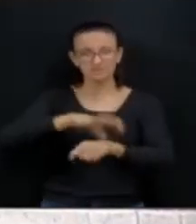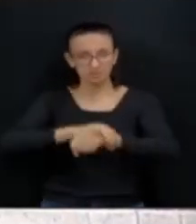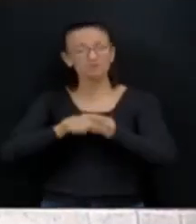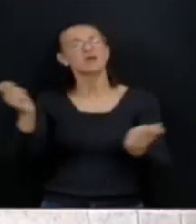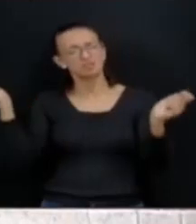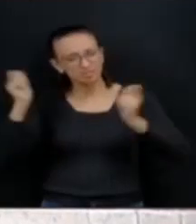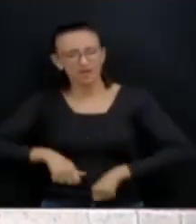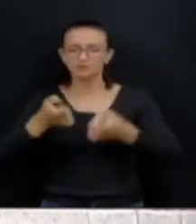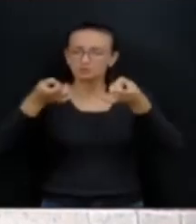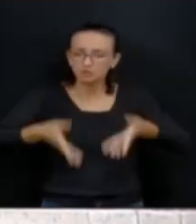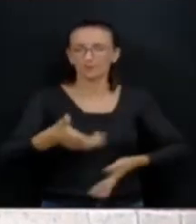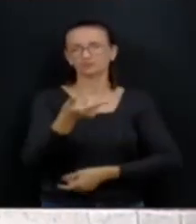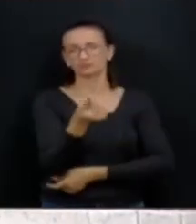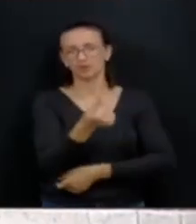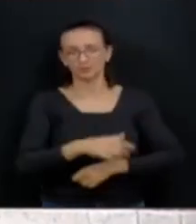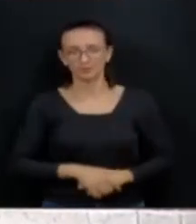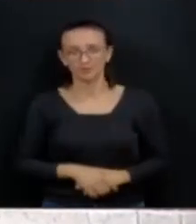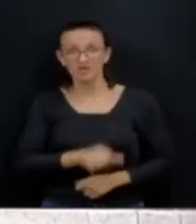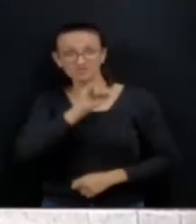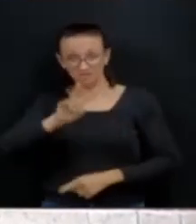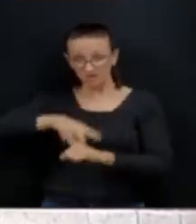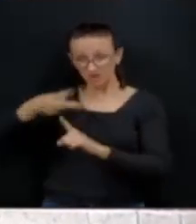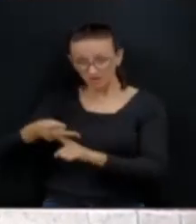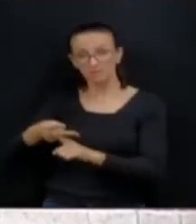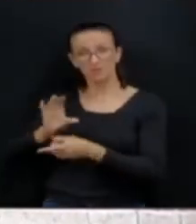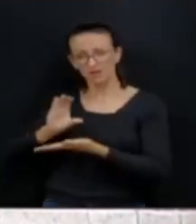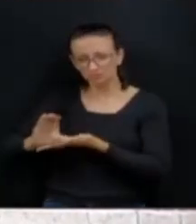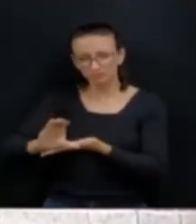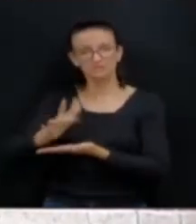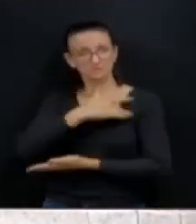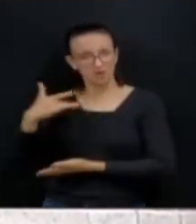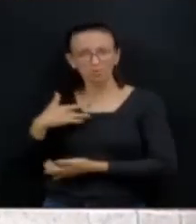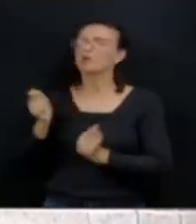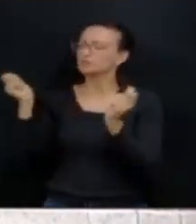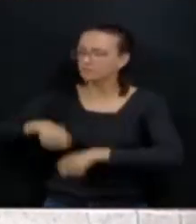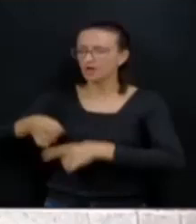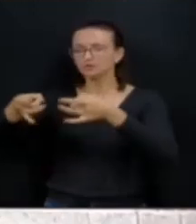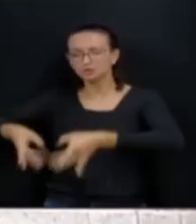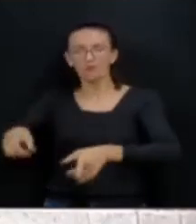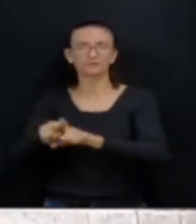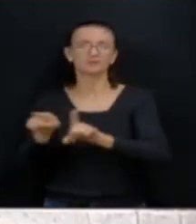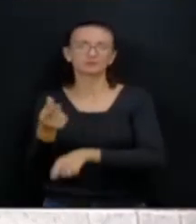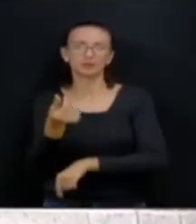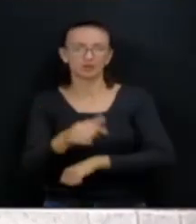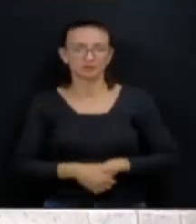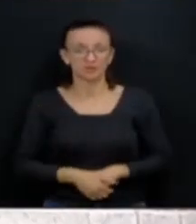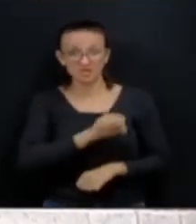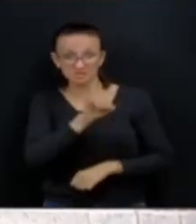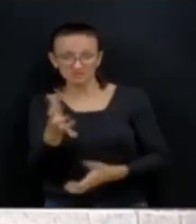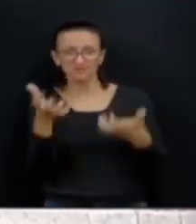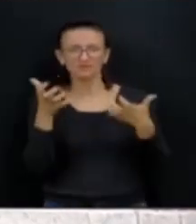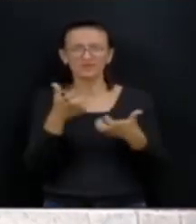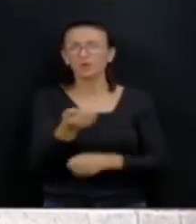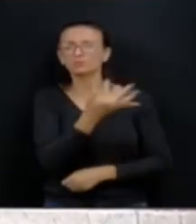dava e sobrava. Se quisesse dobrar o investimento em saúde, dava e sobrava. Se quisesse aumentar o